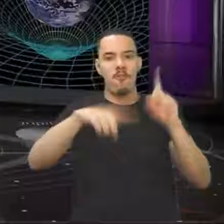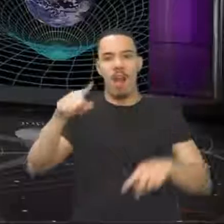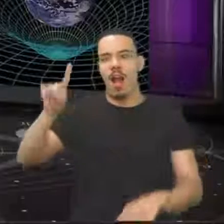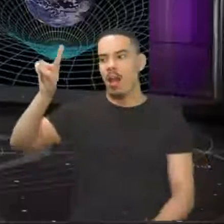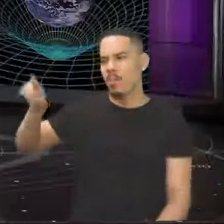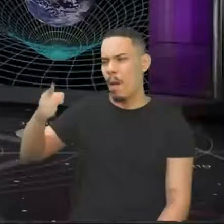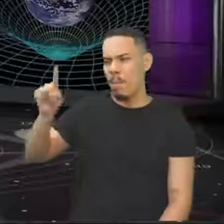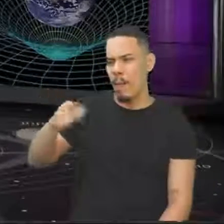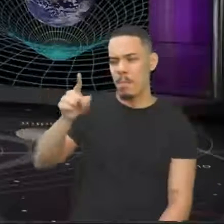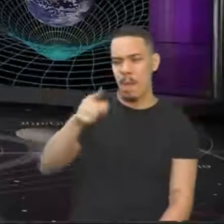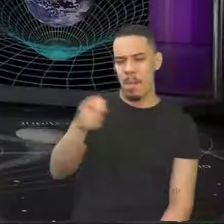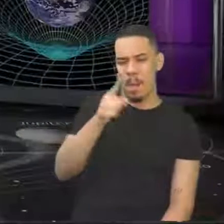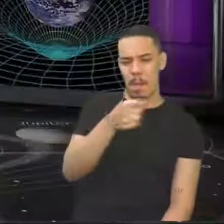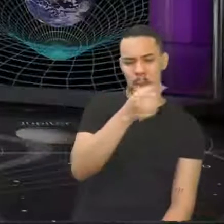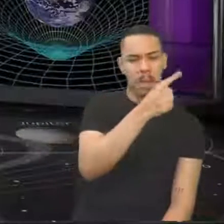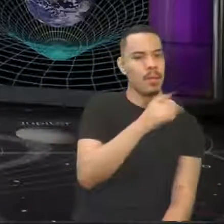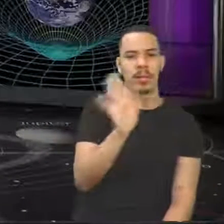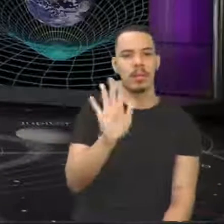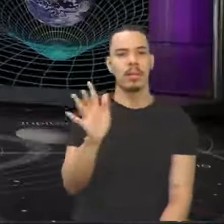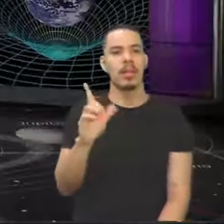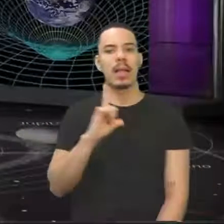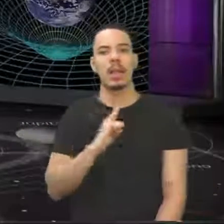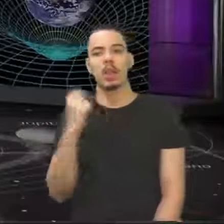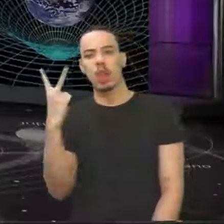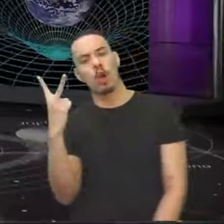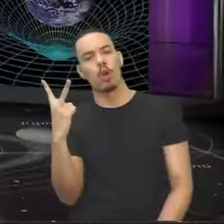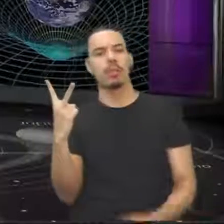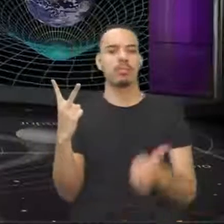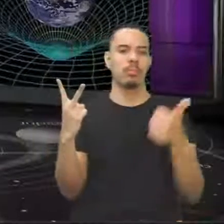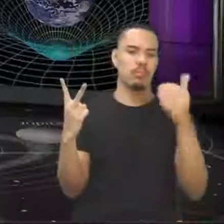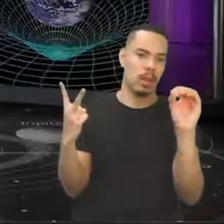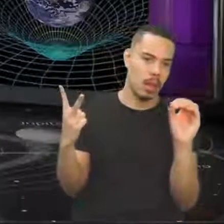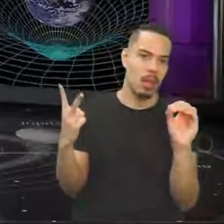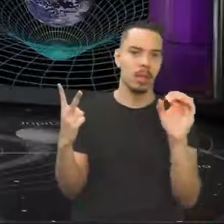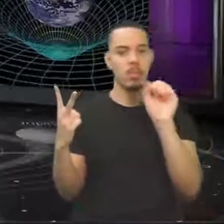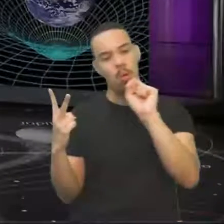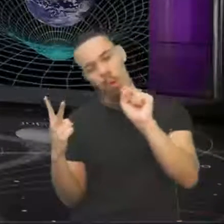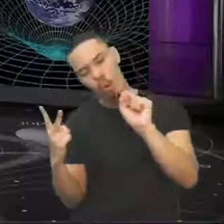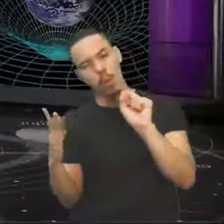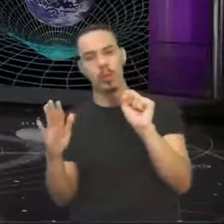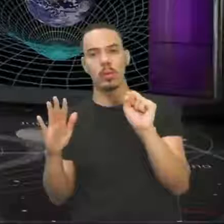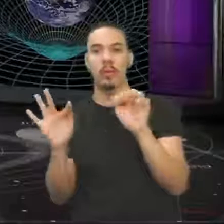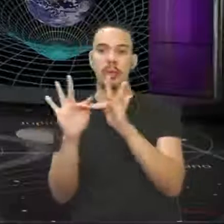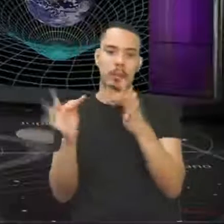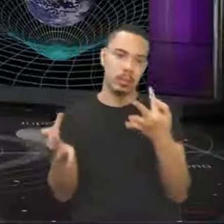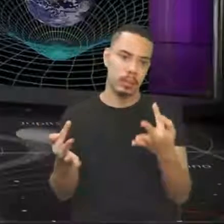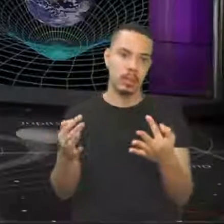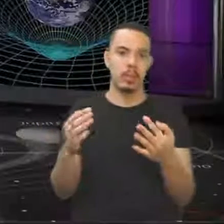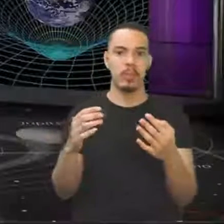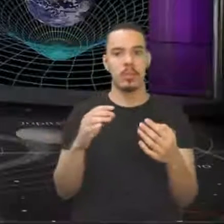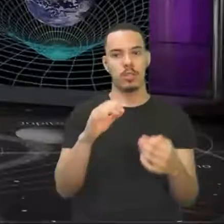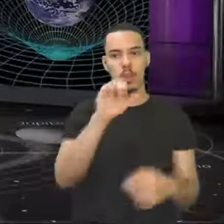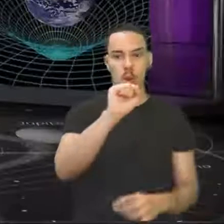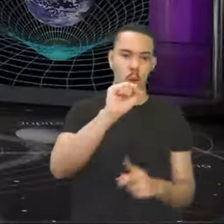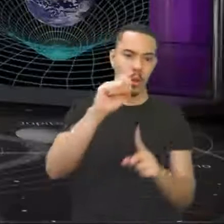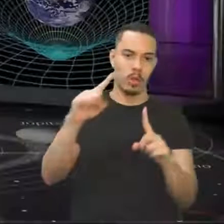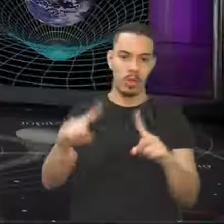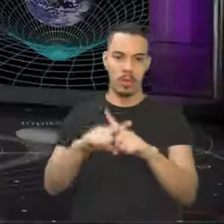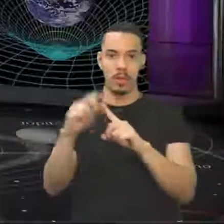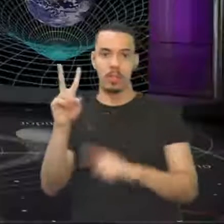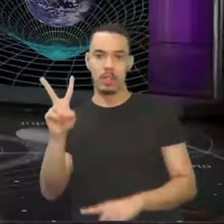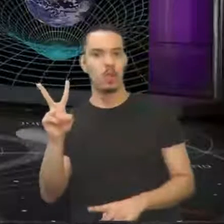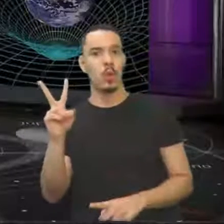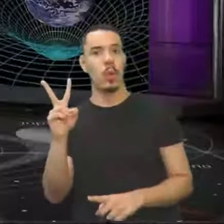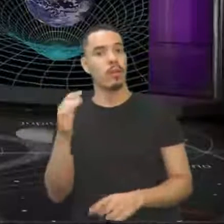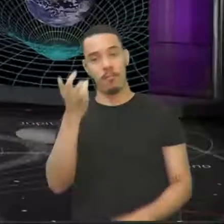decimais com 7, 8, 9. Geralmente, multiplica por 2, por 10, né? Por 8, mais 8 vezes 2, não sei o que. Números pequenos, bem